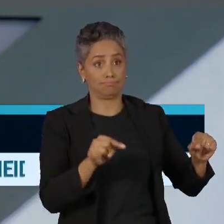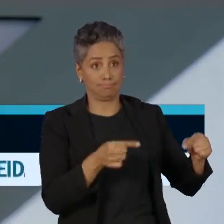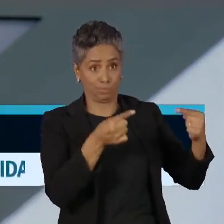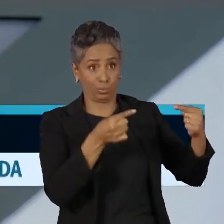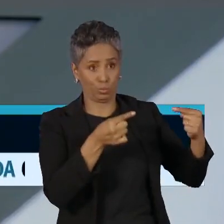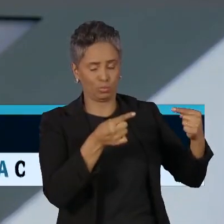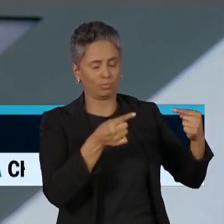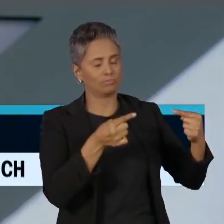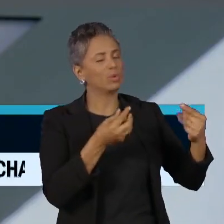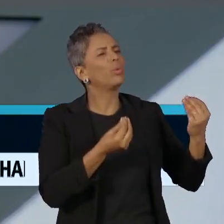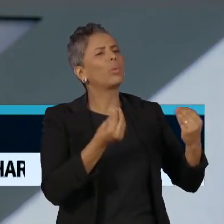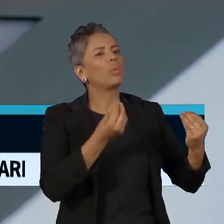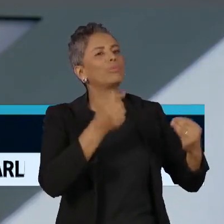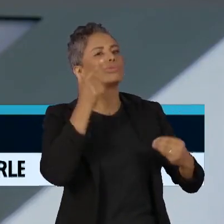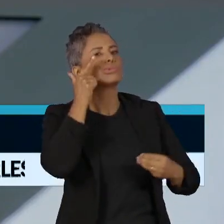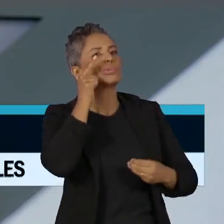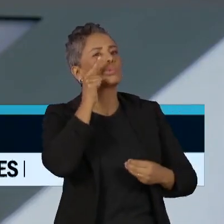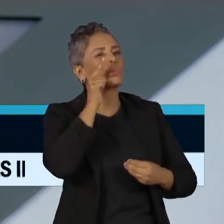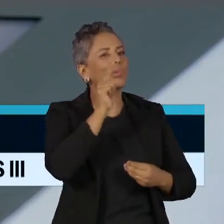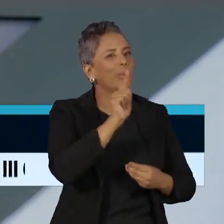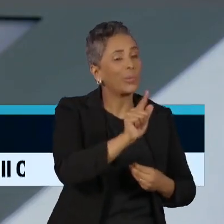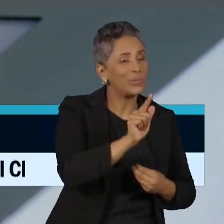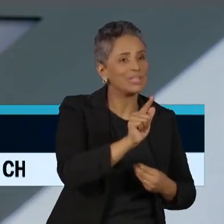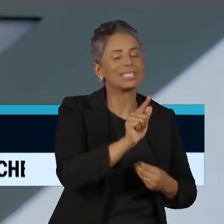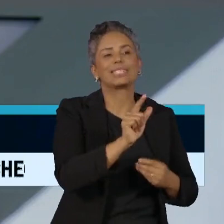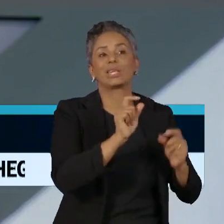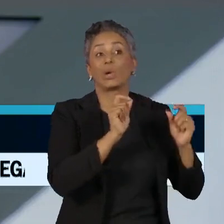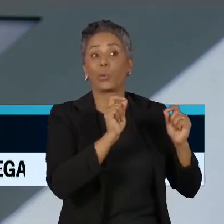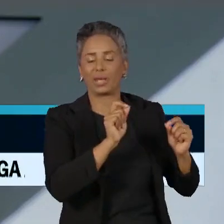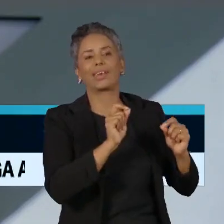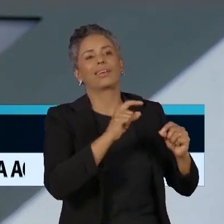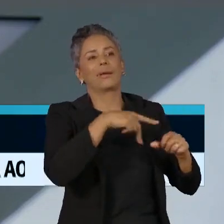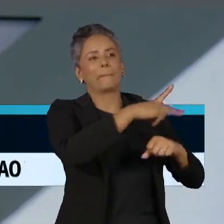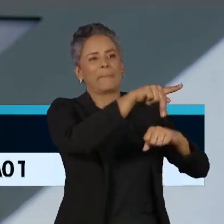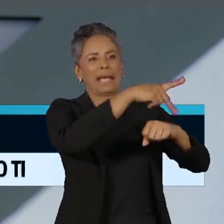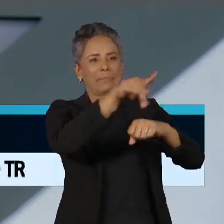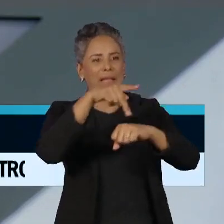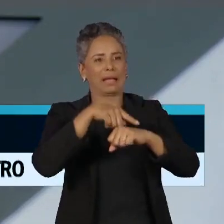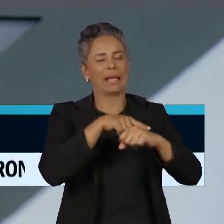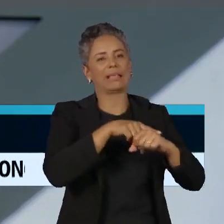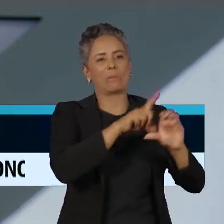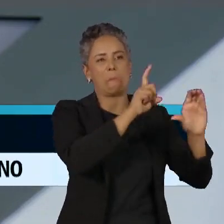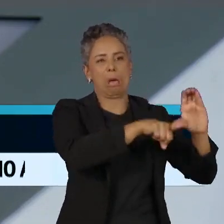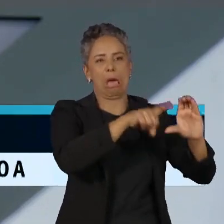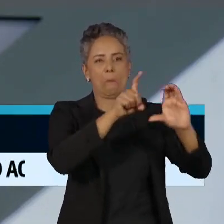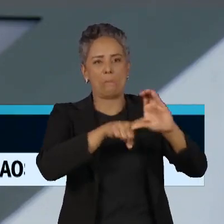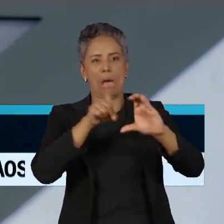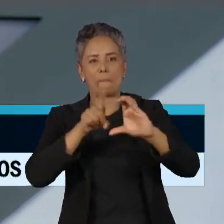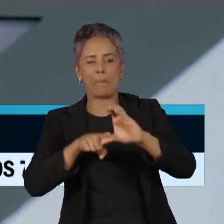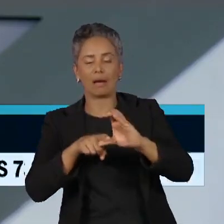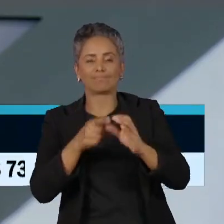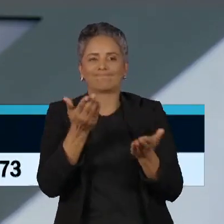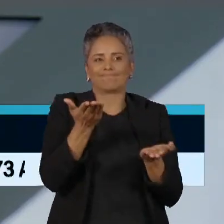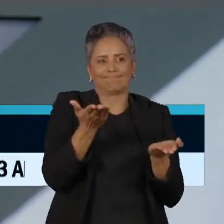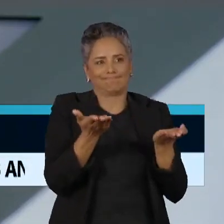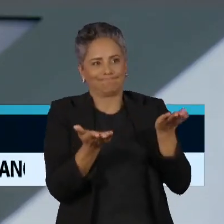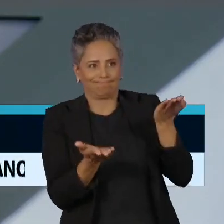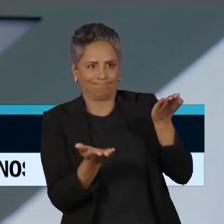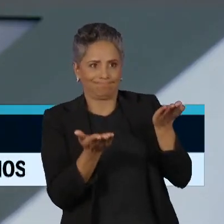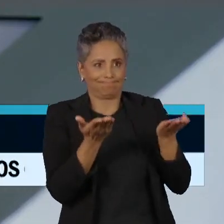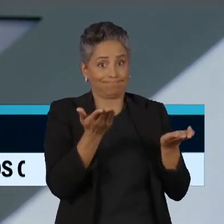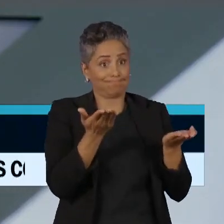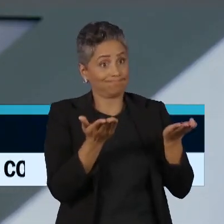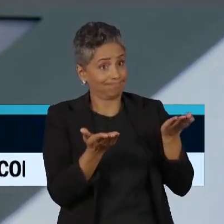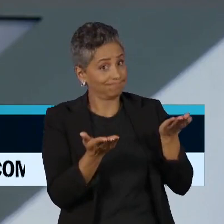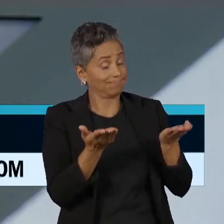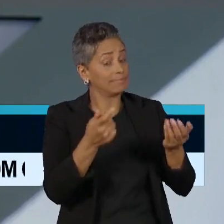e diversificar cada vez mais as nossas dependências em termos de comércio. Então, conseguir expandir para